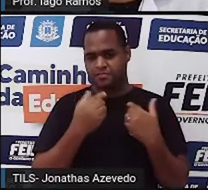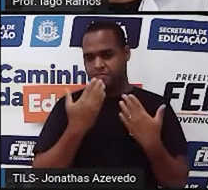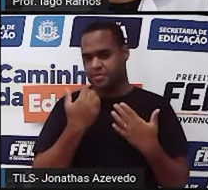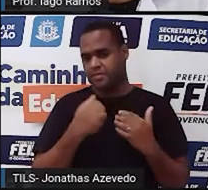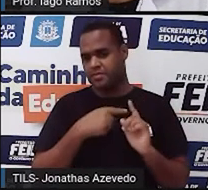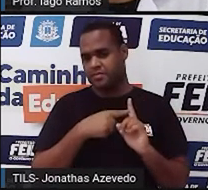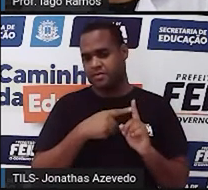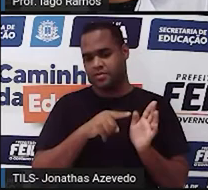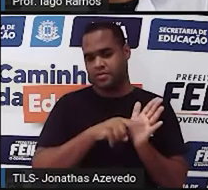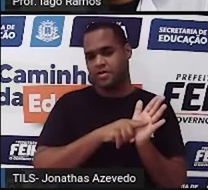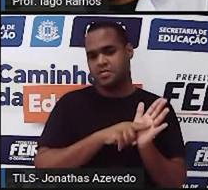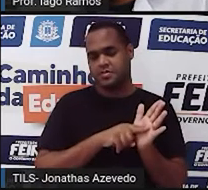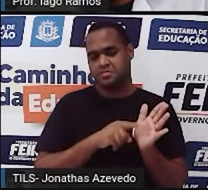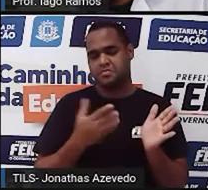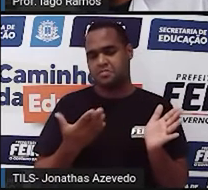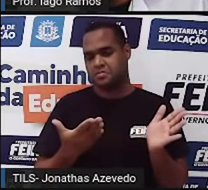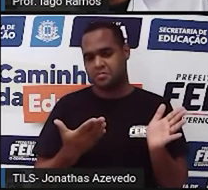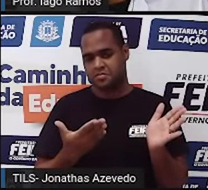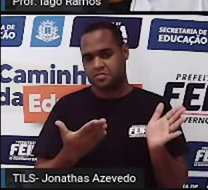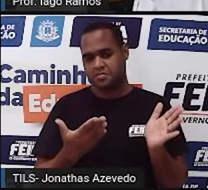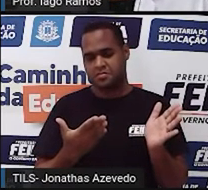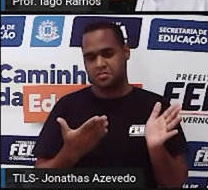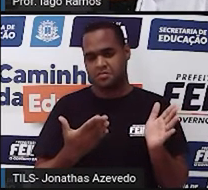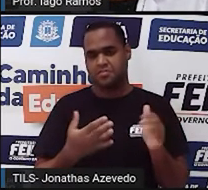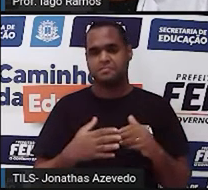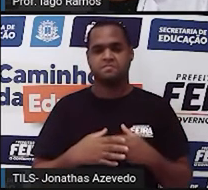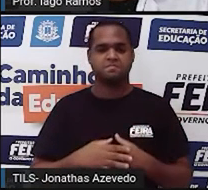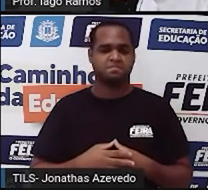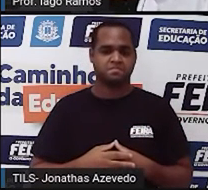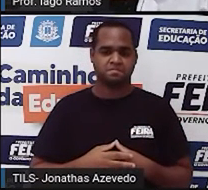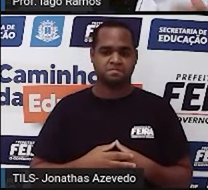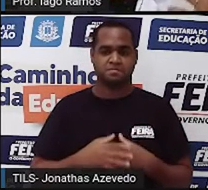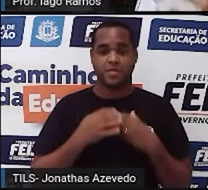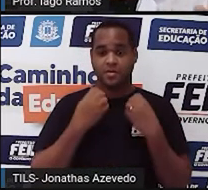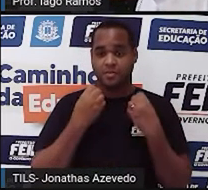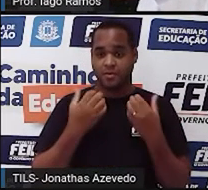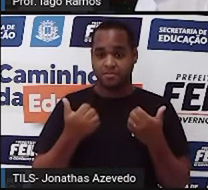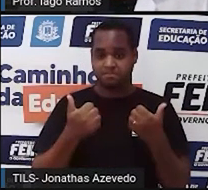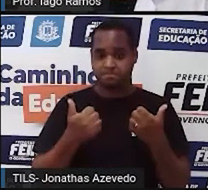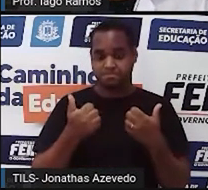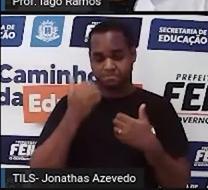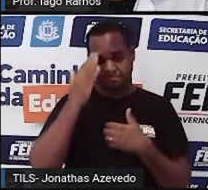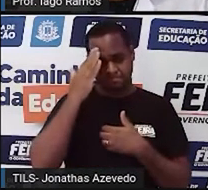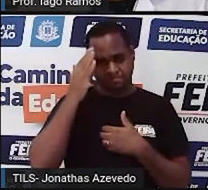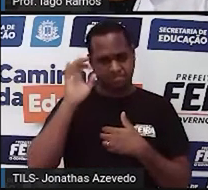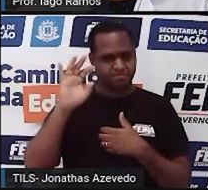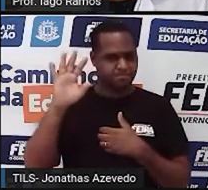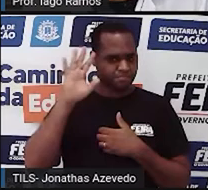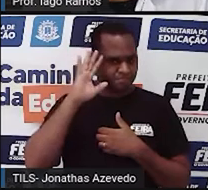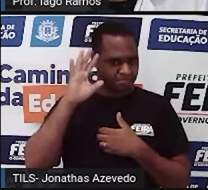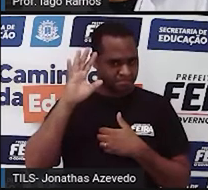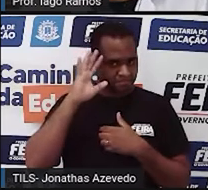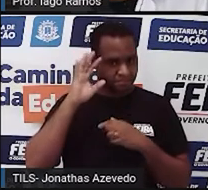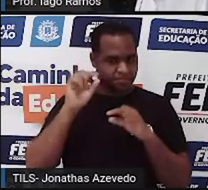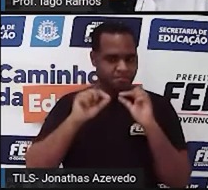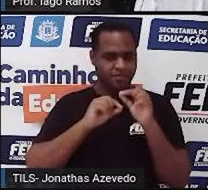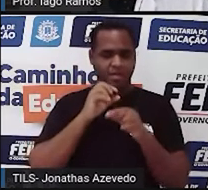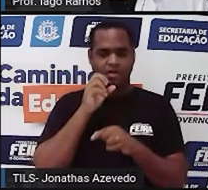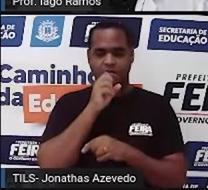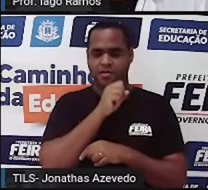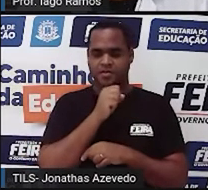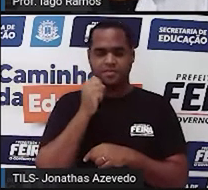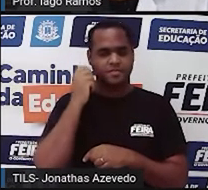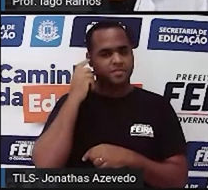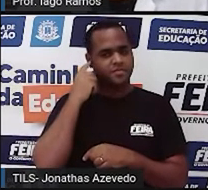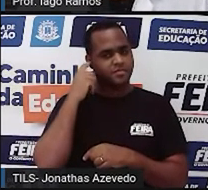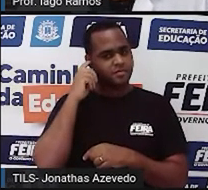Adição e subtração. Bom, eu queria que você pensasse nisso rapidinho, né? Você